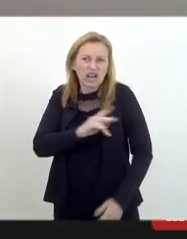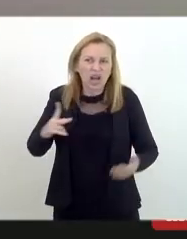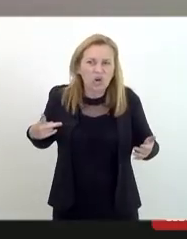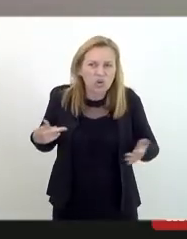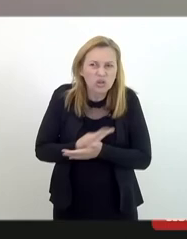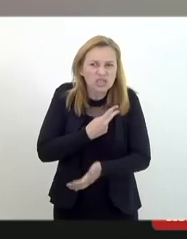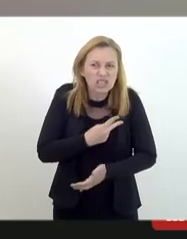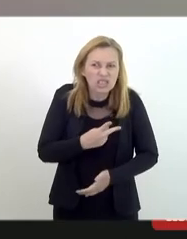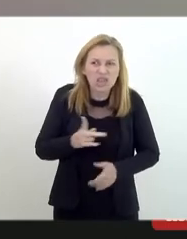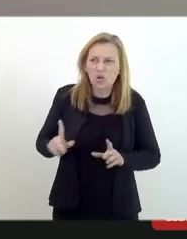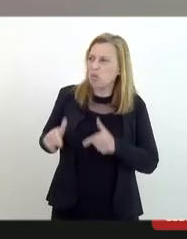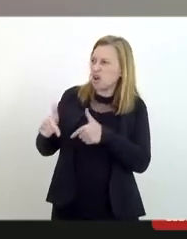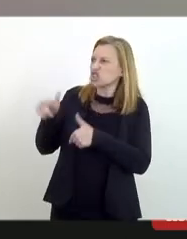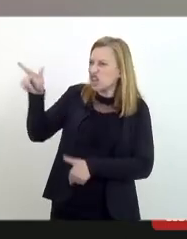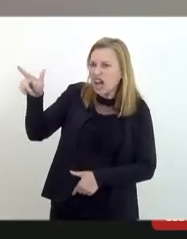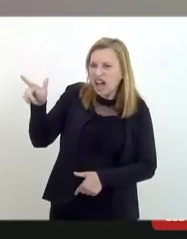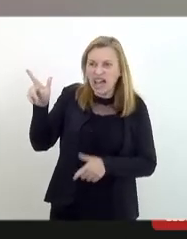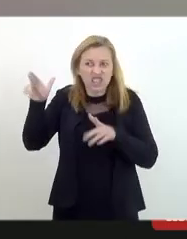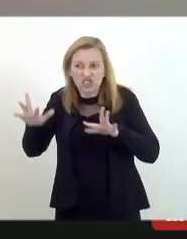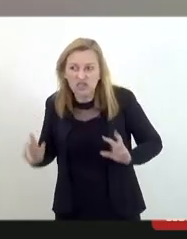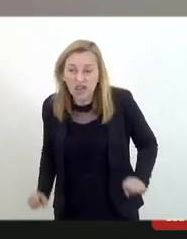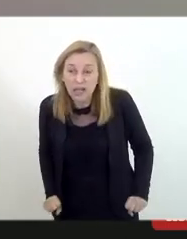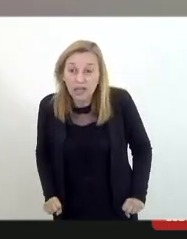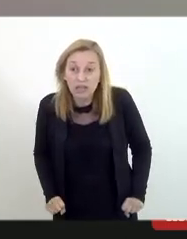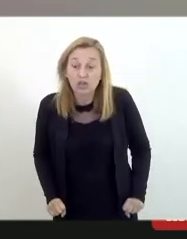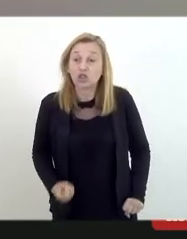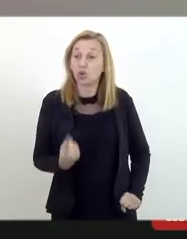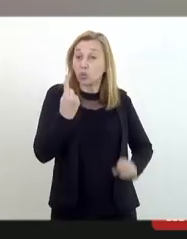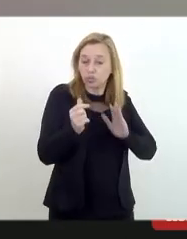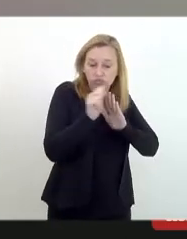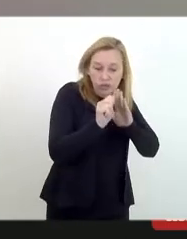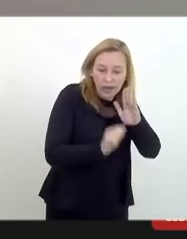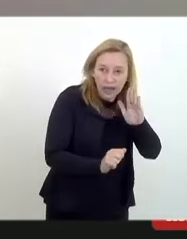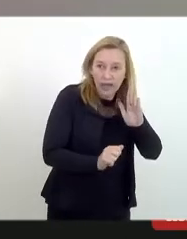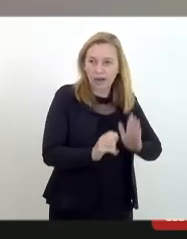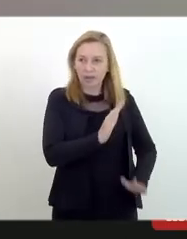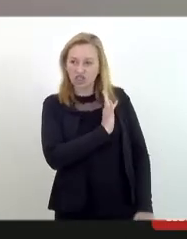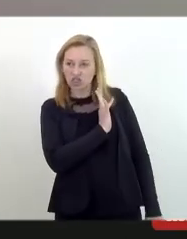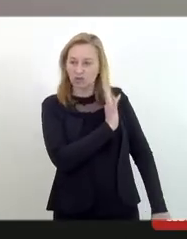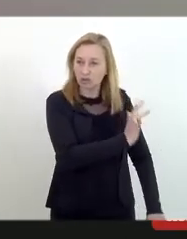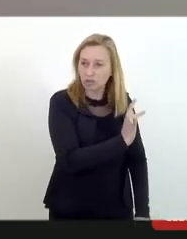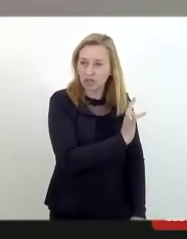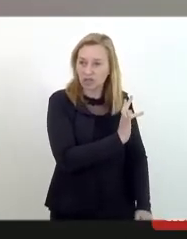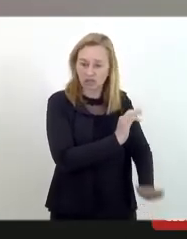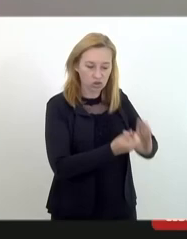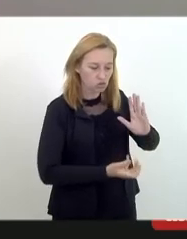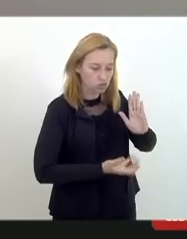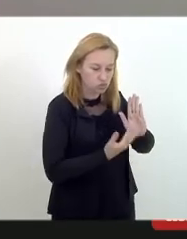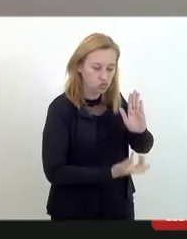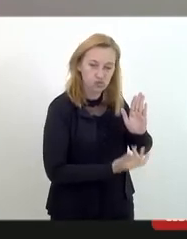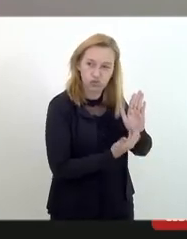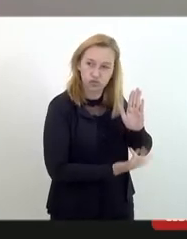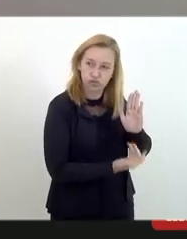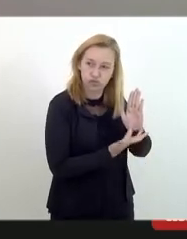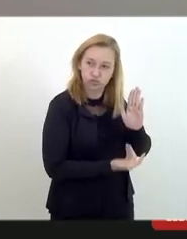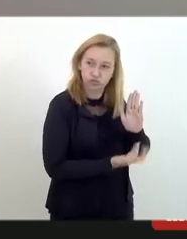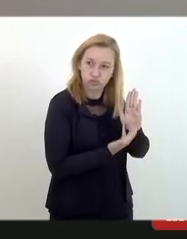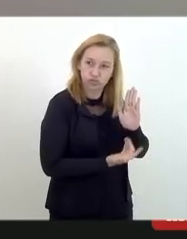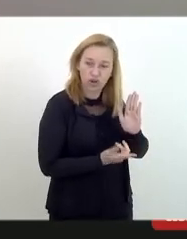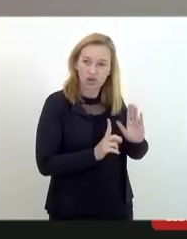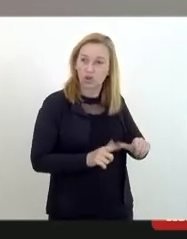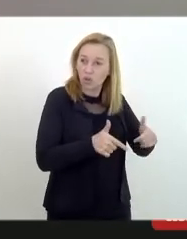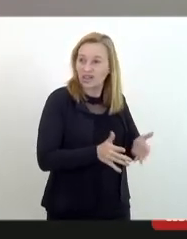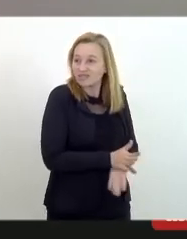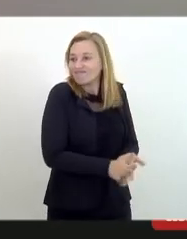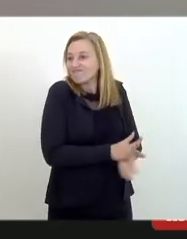a reação vai ser uma quando um terreiro na Baixada Fluminense é incendiado mais de 5, 6, 7 vezes não existe reação